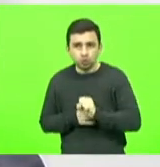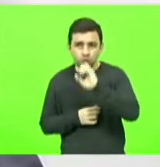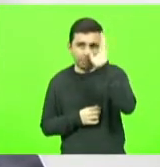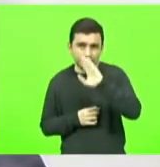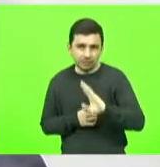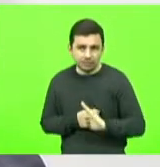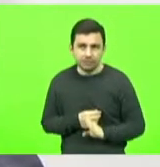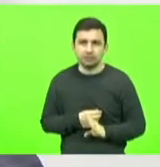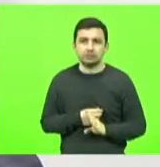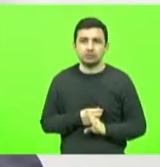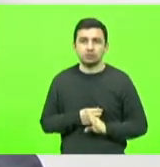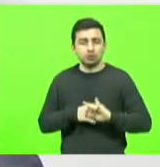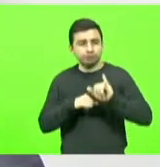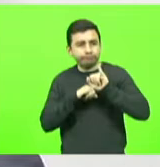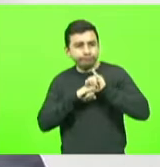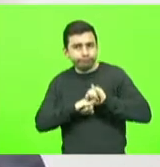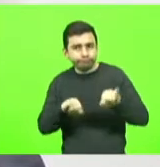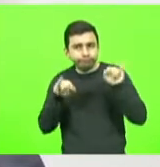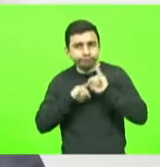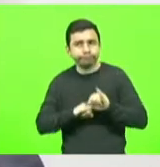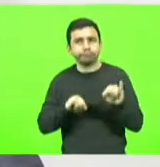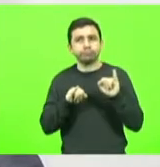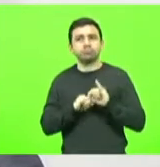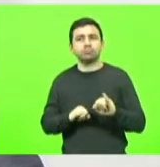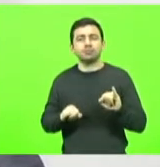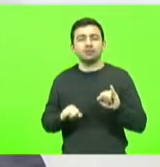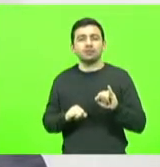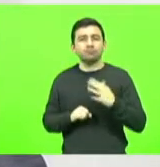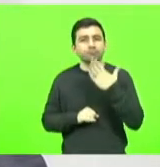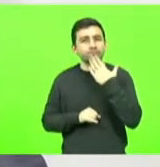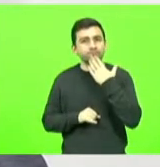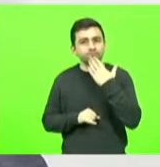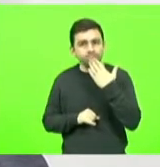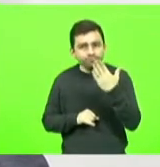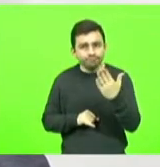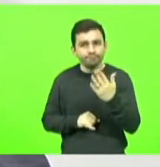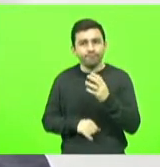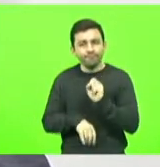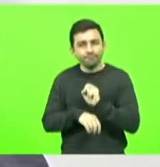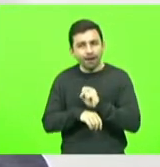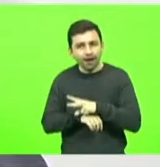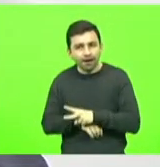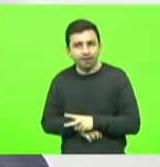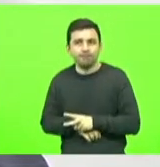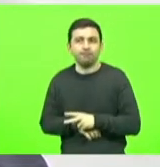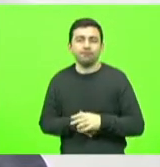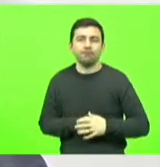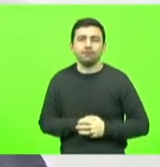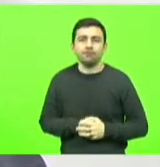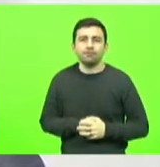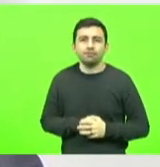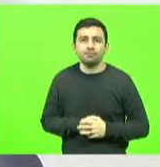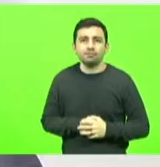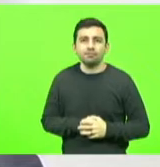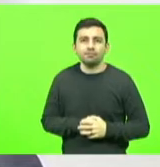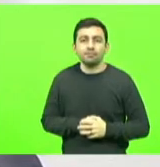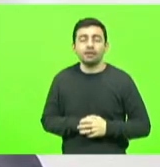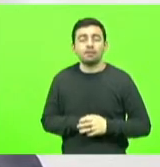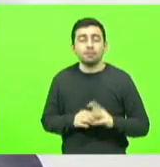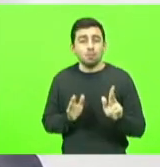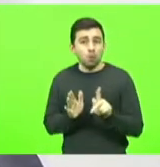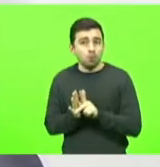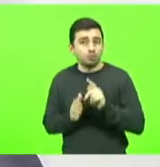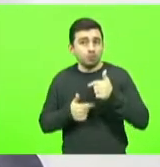divulgando e solicitando vagas, disponibilizando vagas de trabalho,